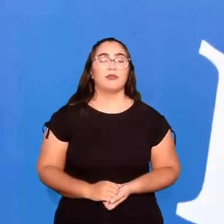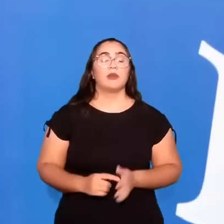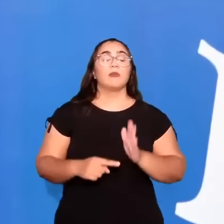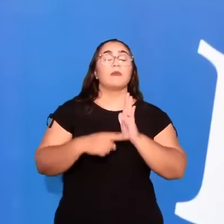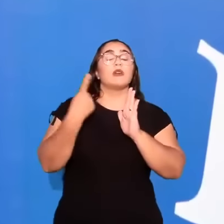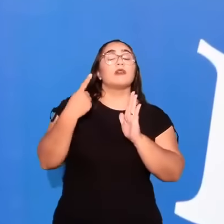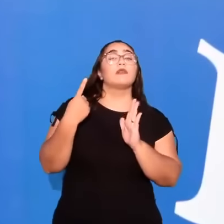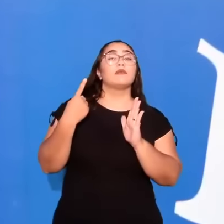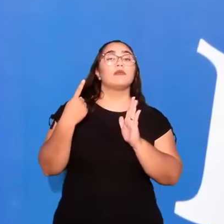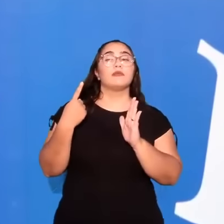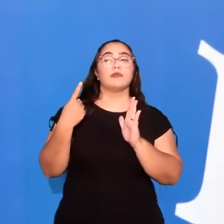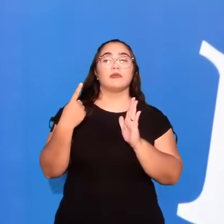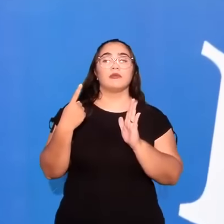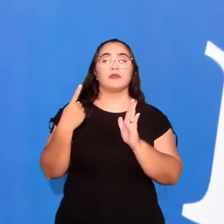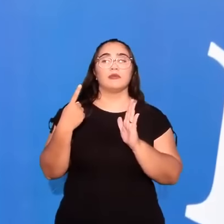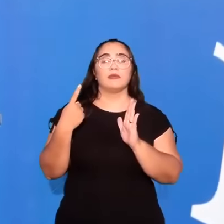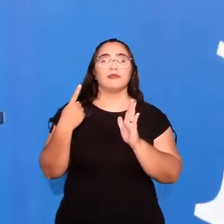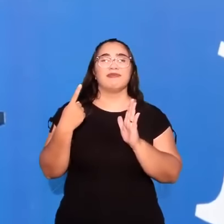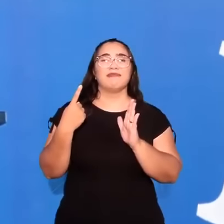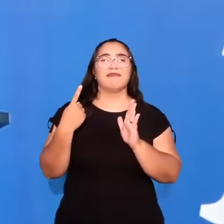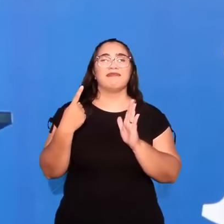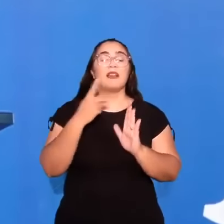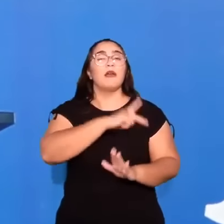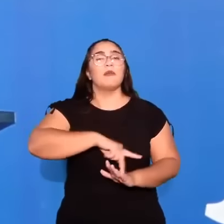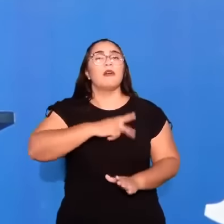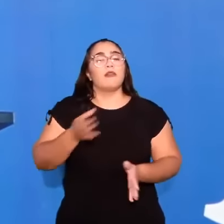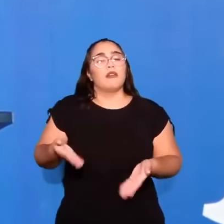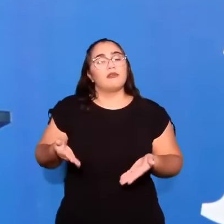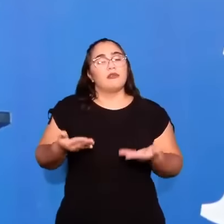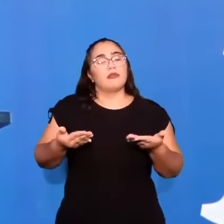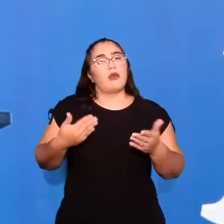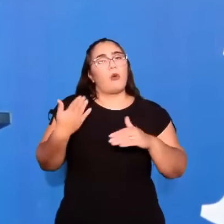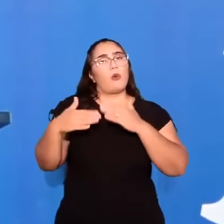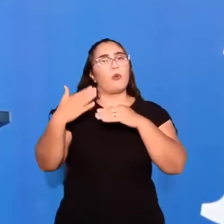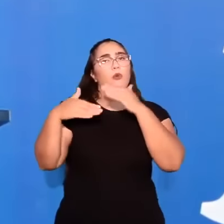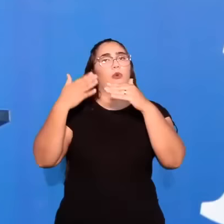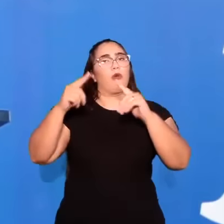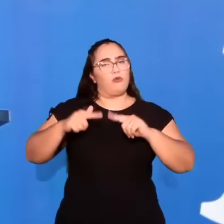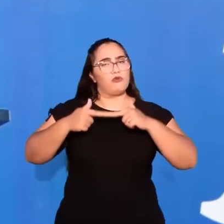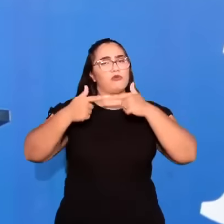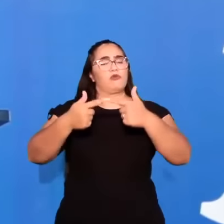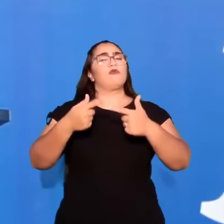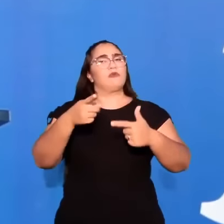Primeiro. Paulo exorta o progresso. Continue.